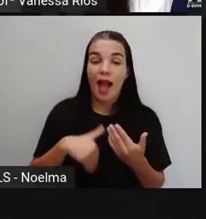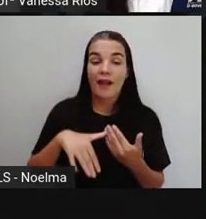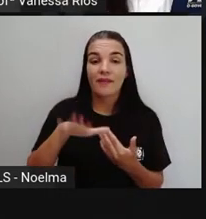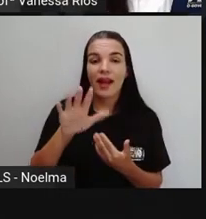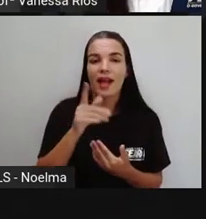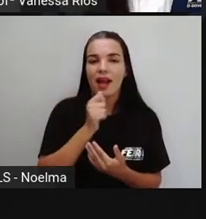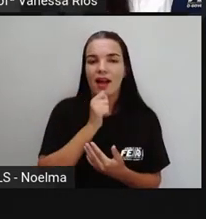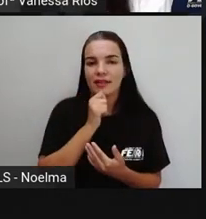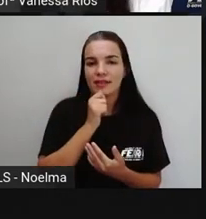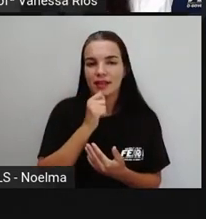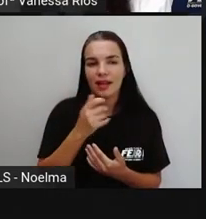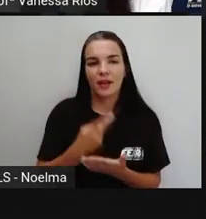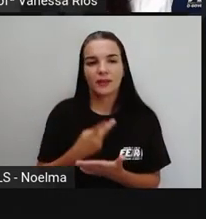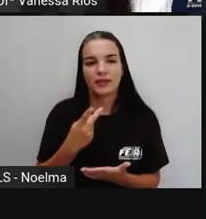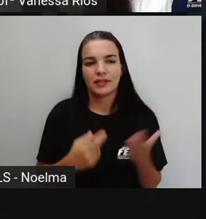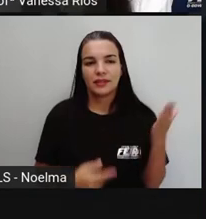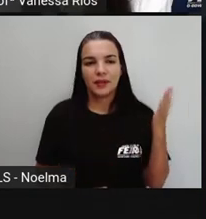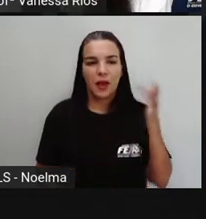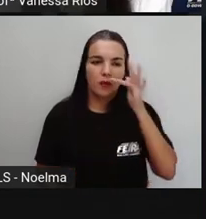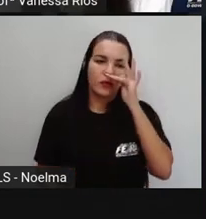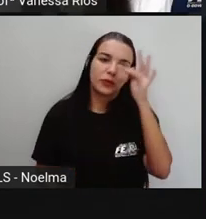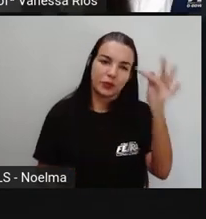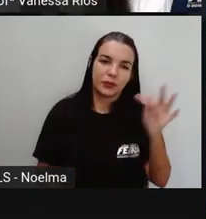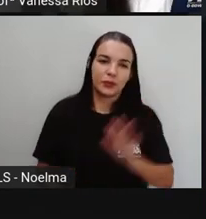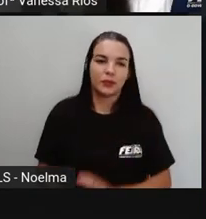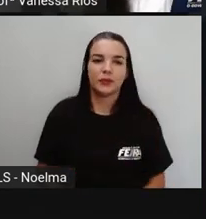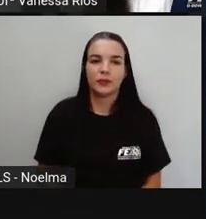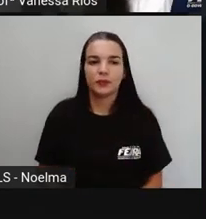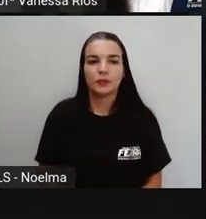futuro.